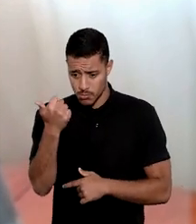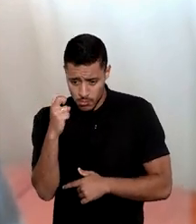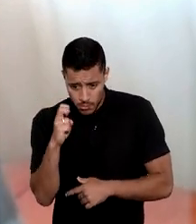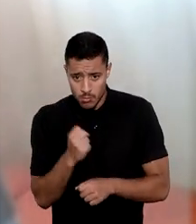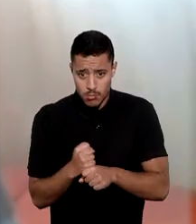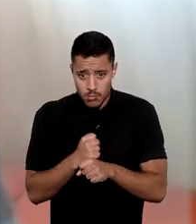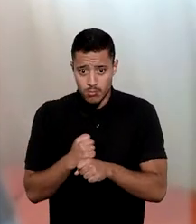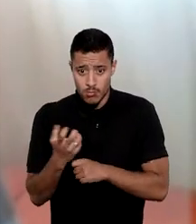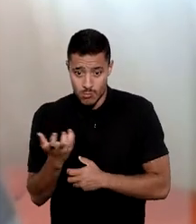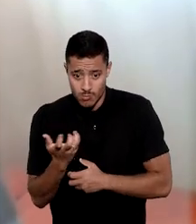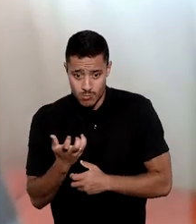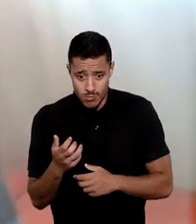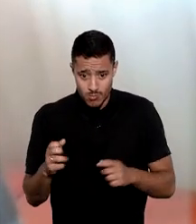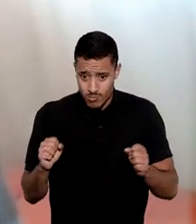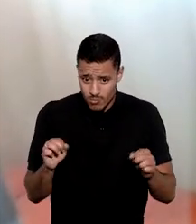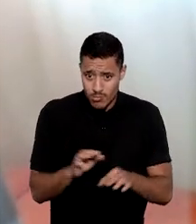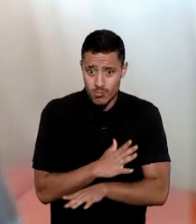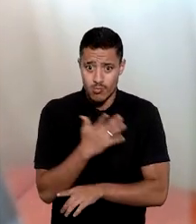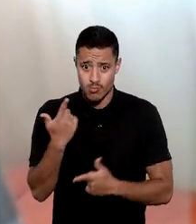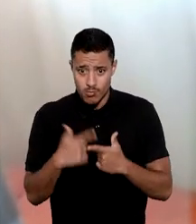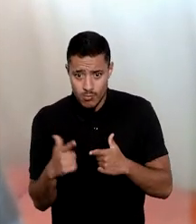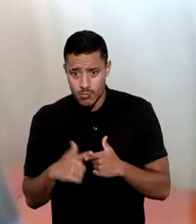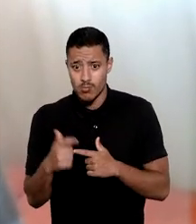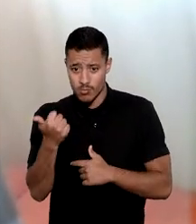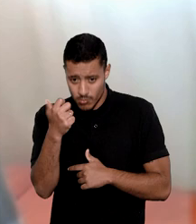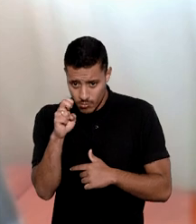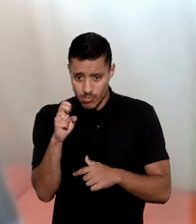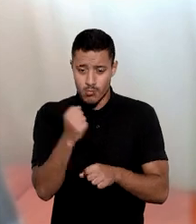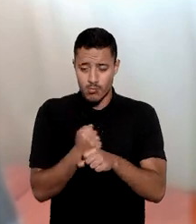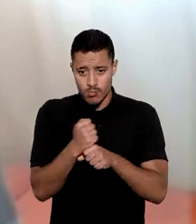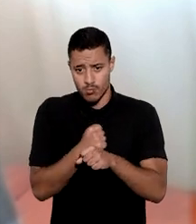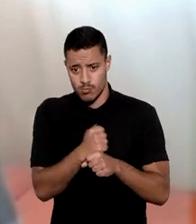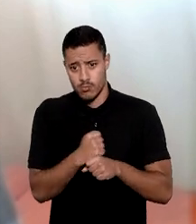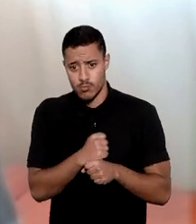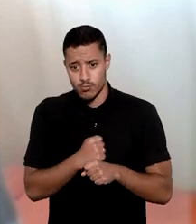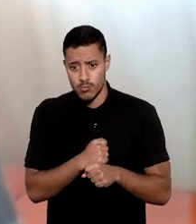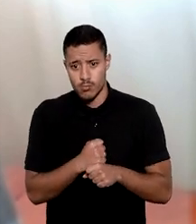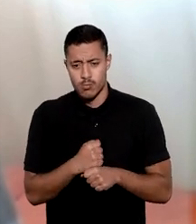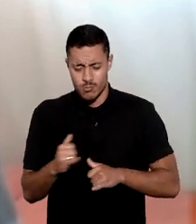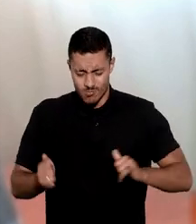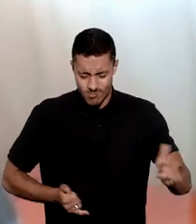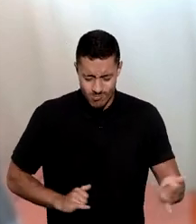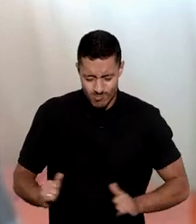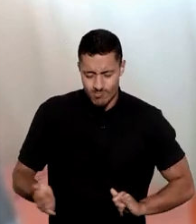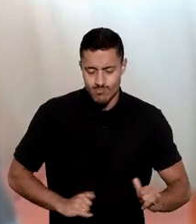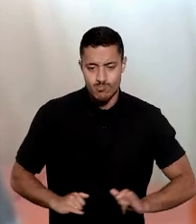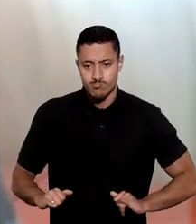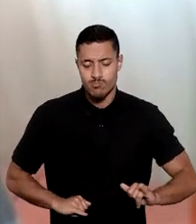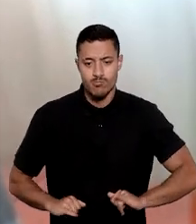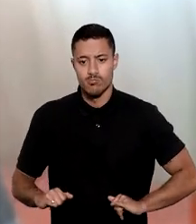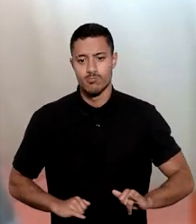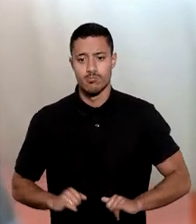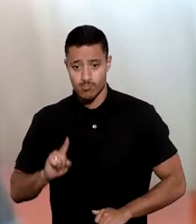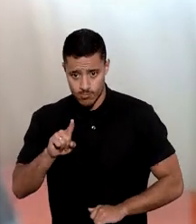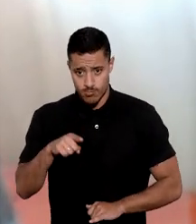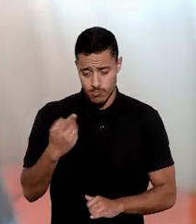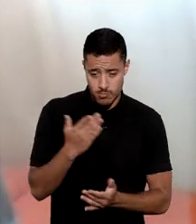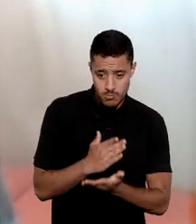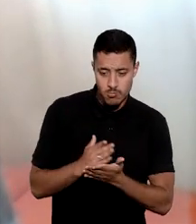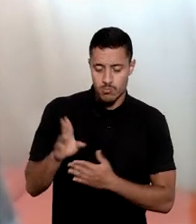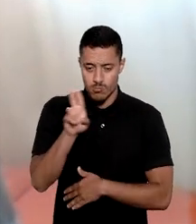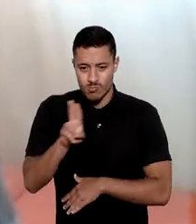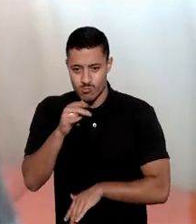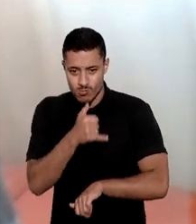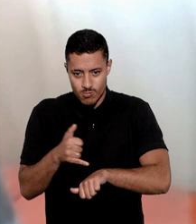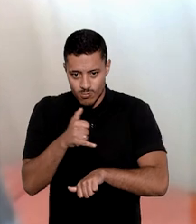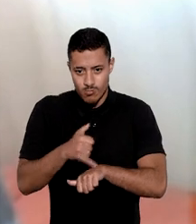tentando resolver esses problemas e há 15 anos sofrendo. E depois que eu comecei a fazer